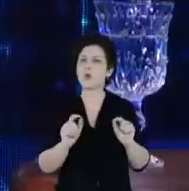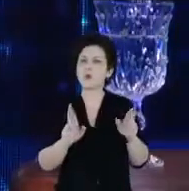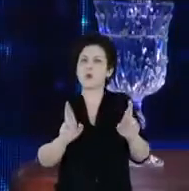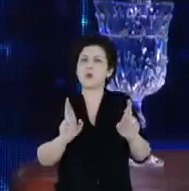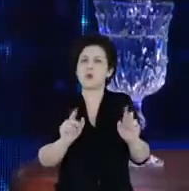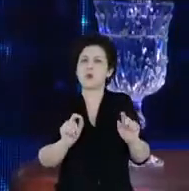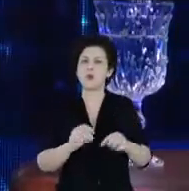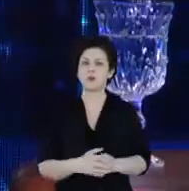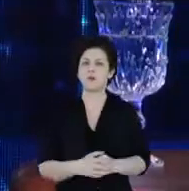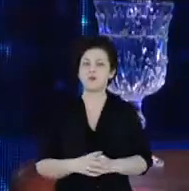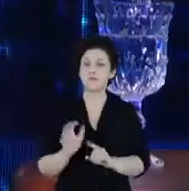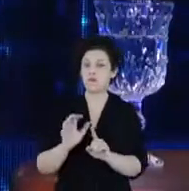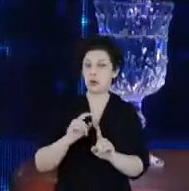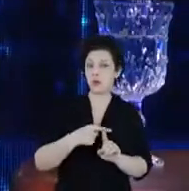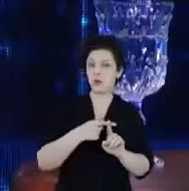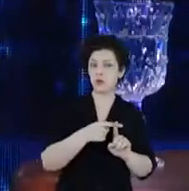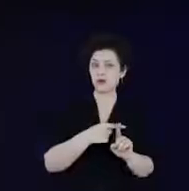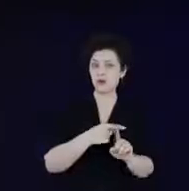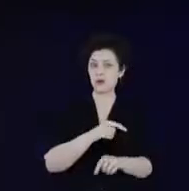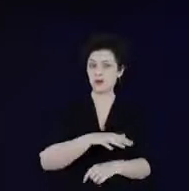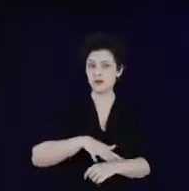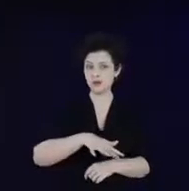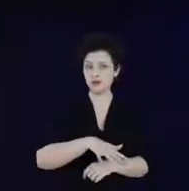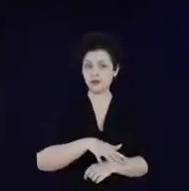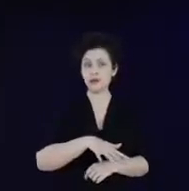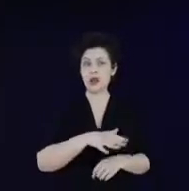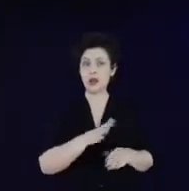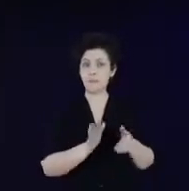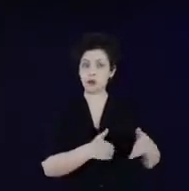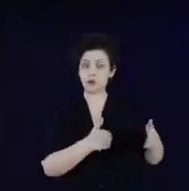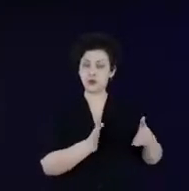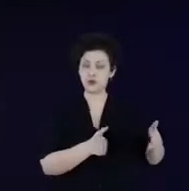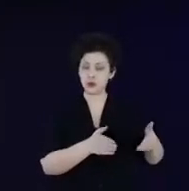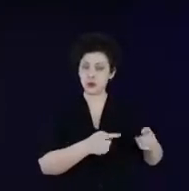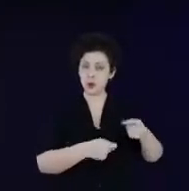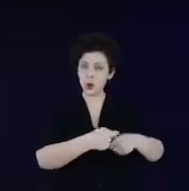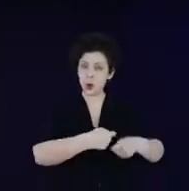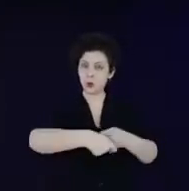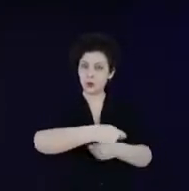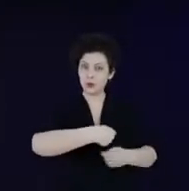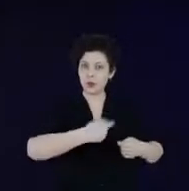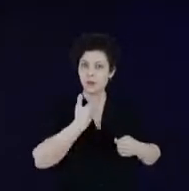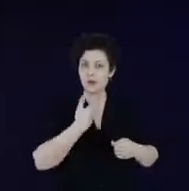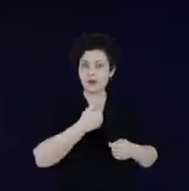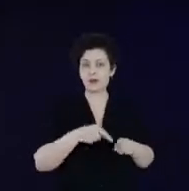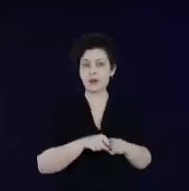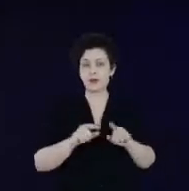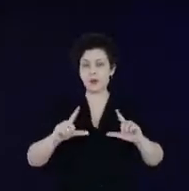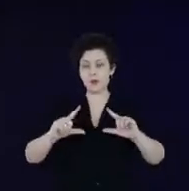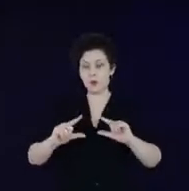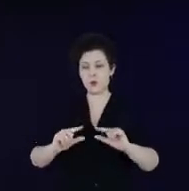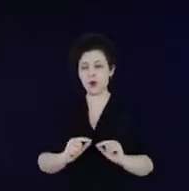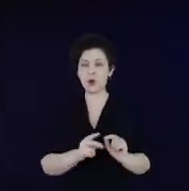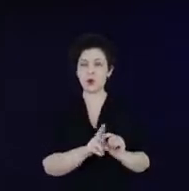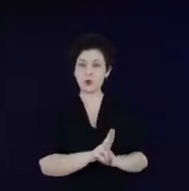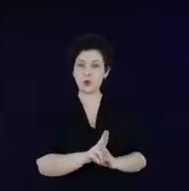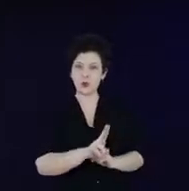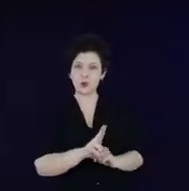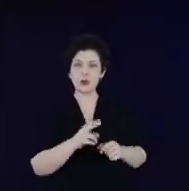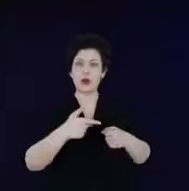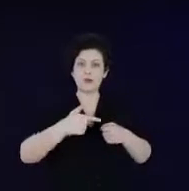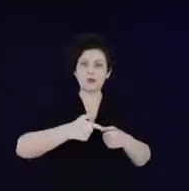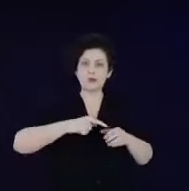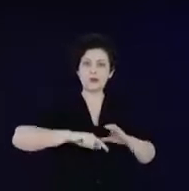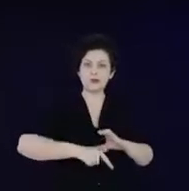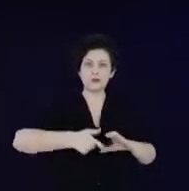Impactos positivos na produtividade da economia, redução do consumo de combustíveis fósseis